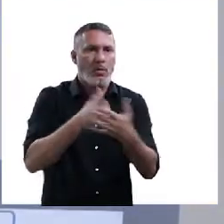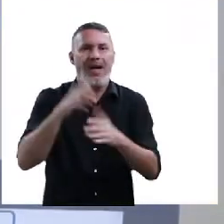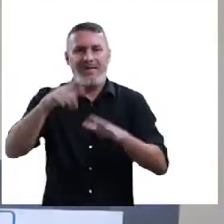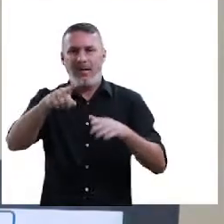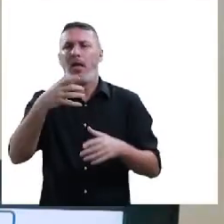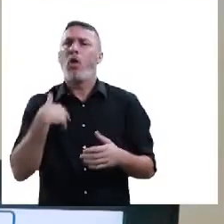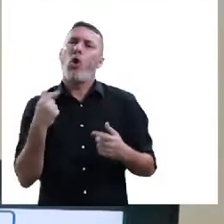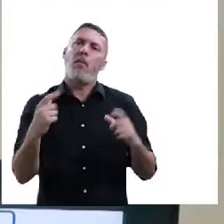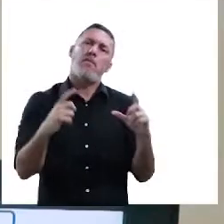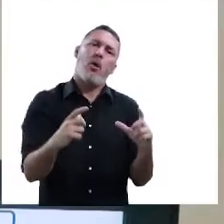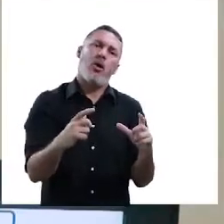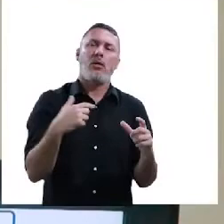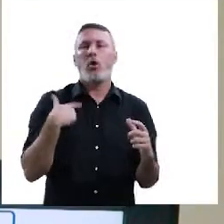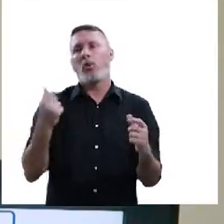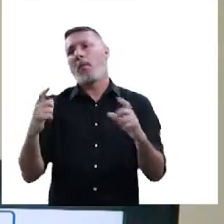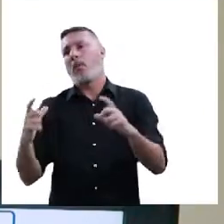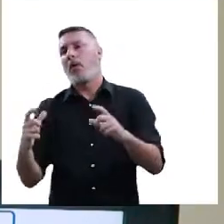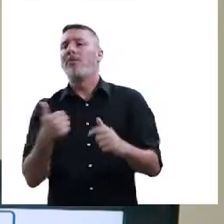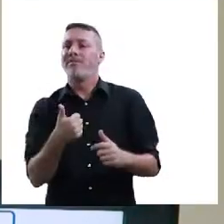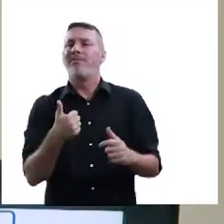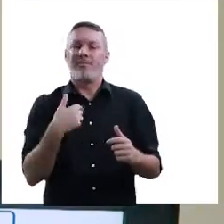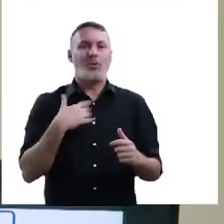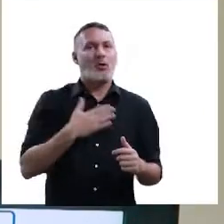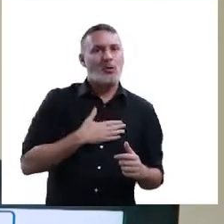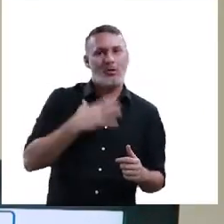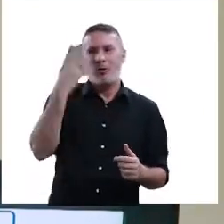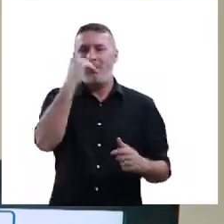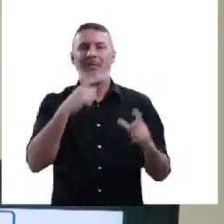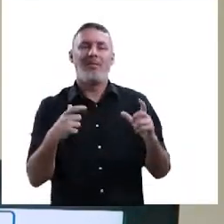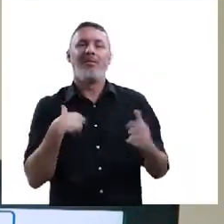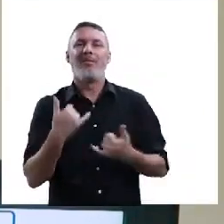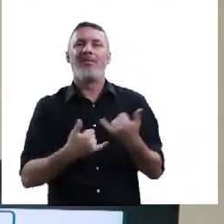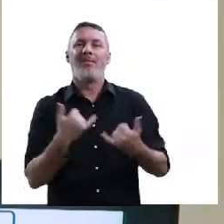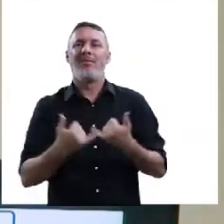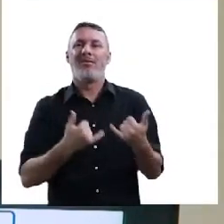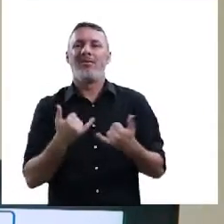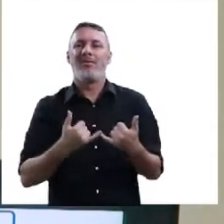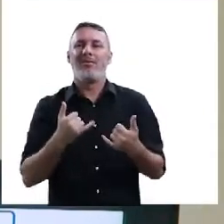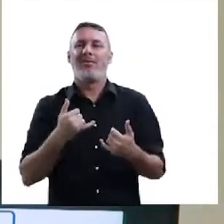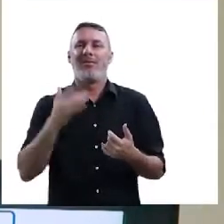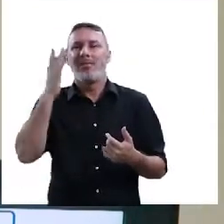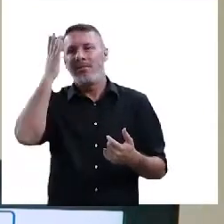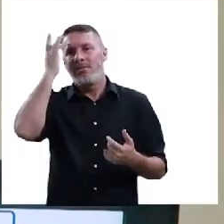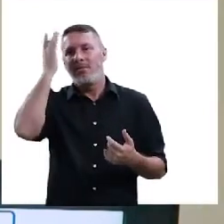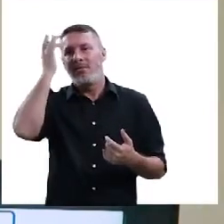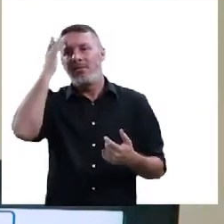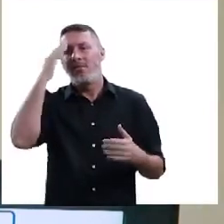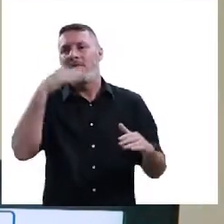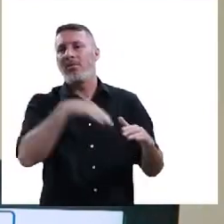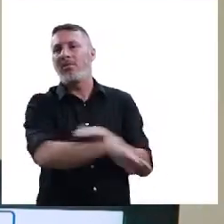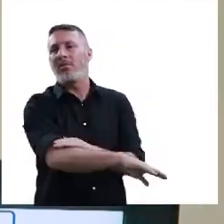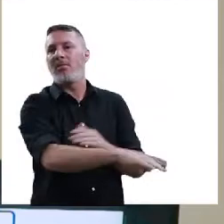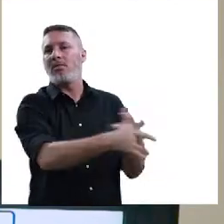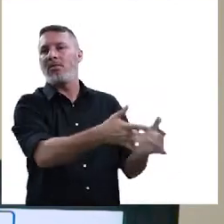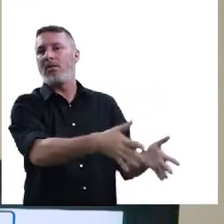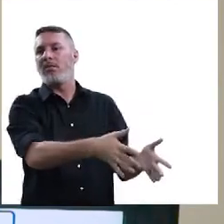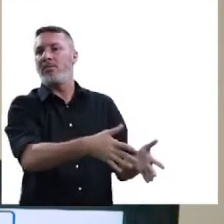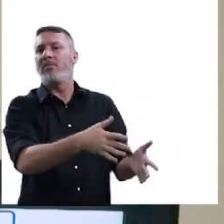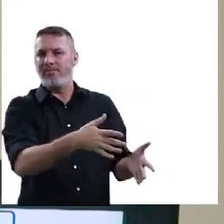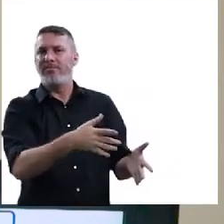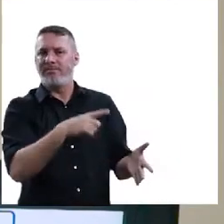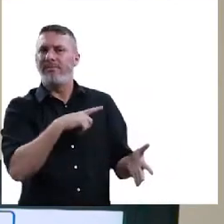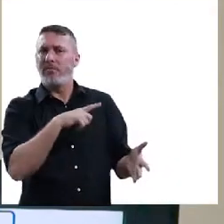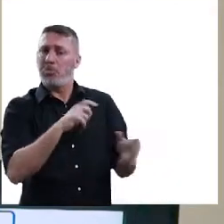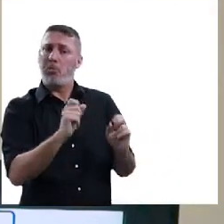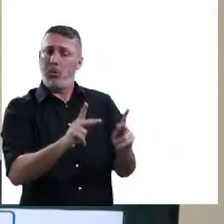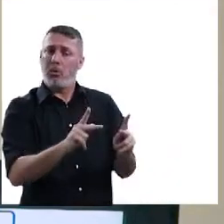ela é consumista, não é? Às vezes você quer, ah, vou comprar uma bola. Comprei uma bola, gostei daquela bola, que bola legal, tal, e chega um determinado